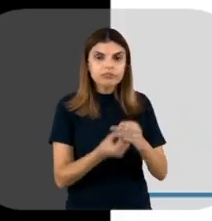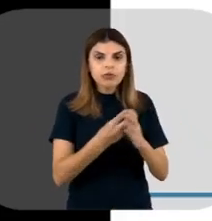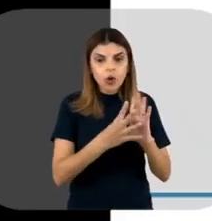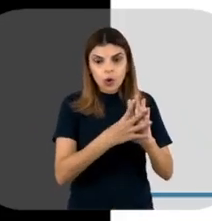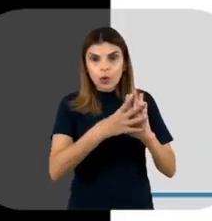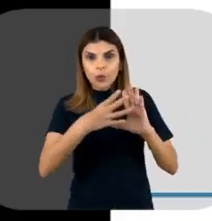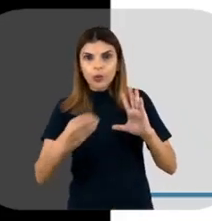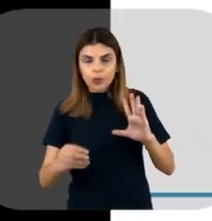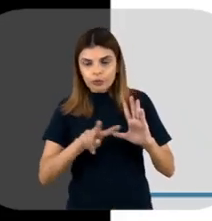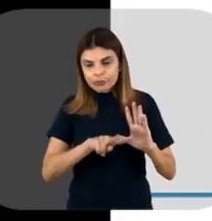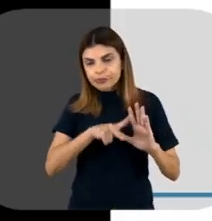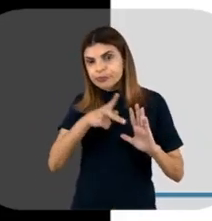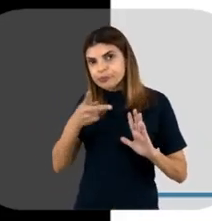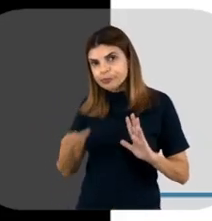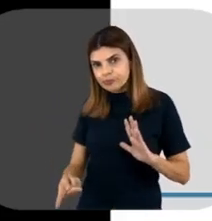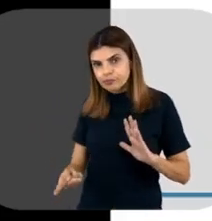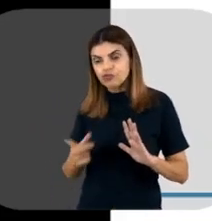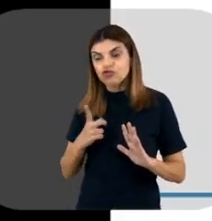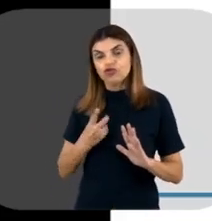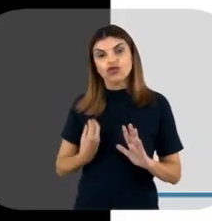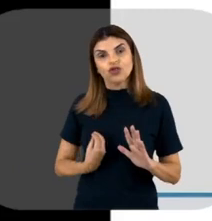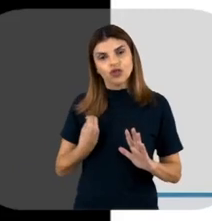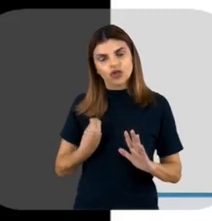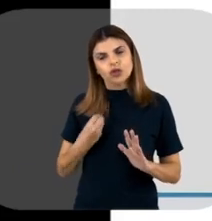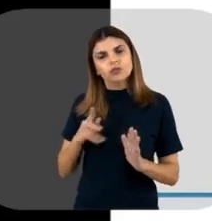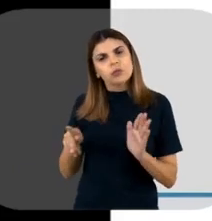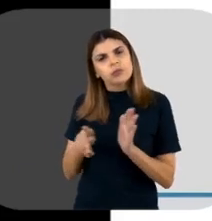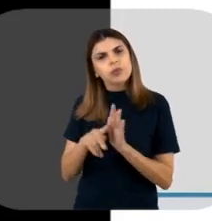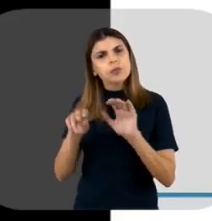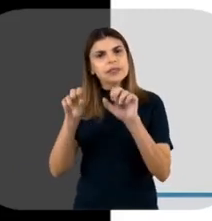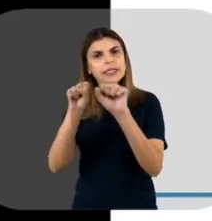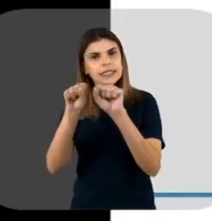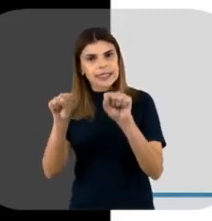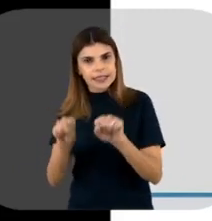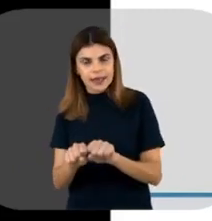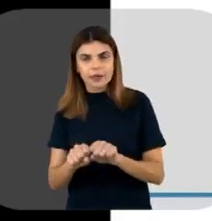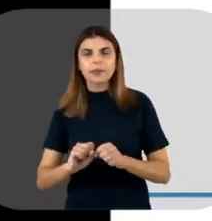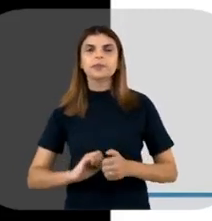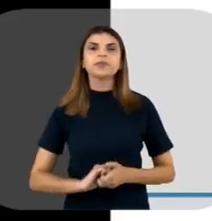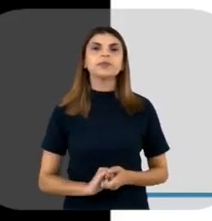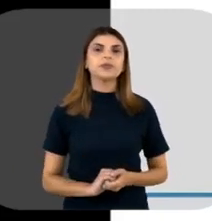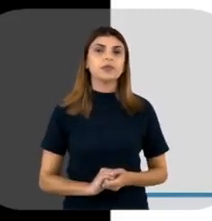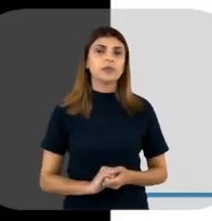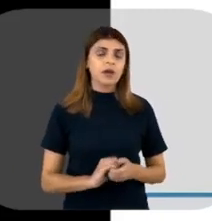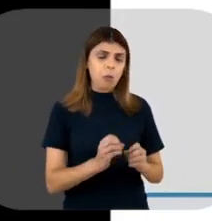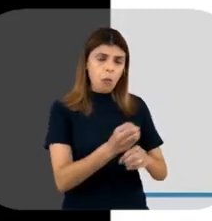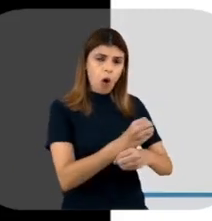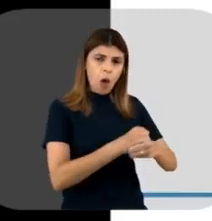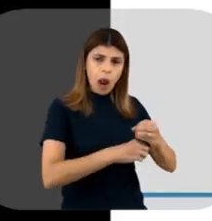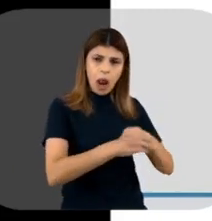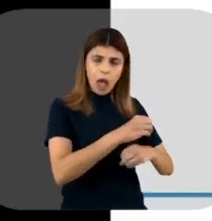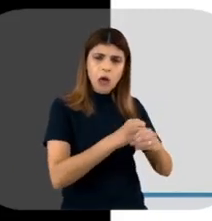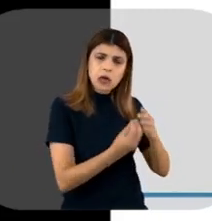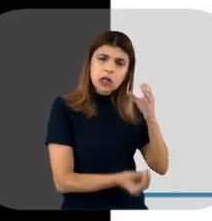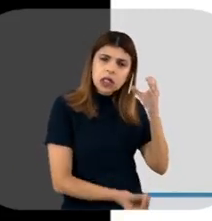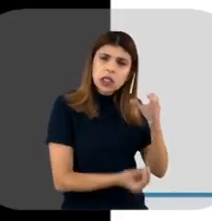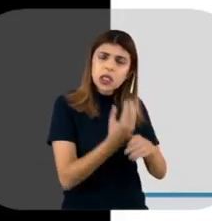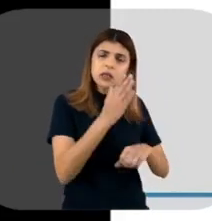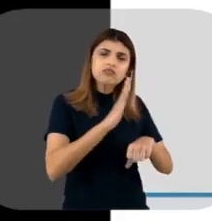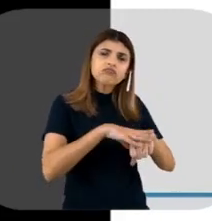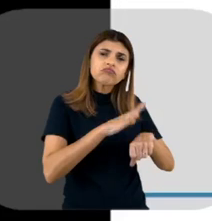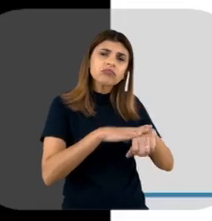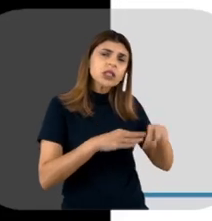replicação em um determinado organismo espedeiro, né? Num determinado sistema de expressão. Essas moléculas são moléculas criadas